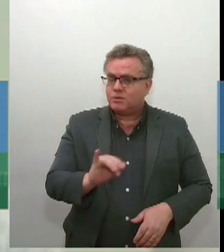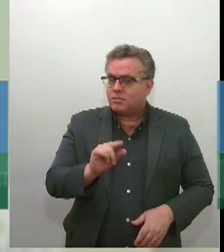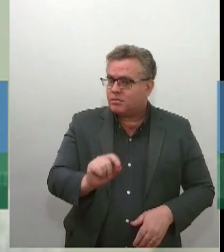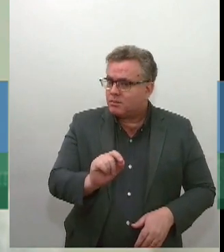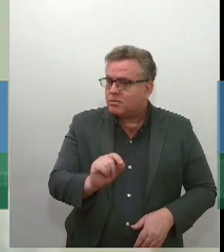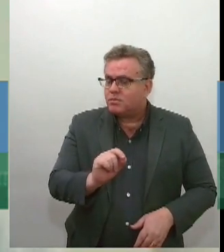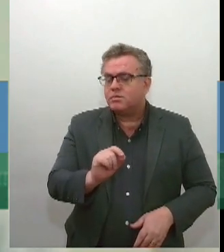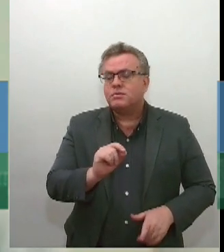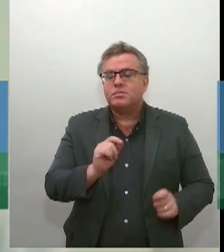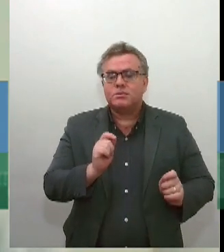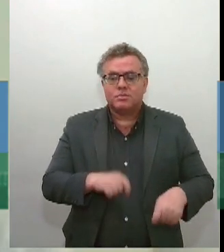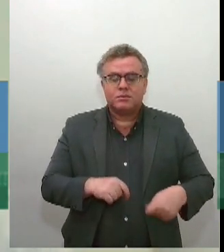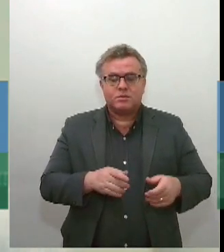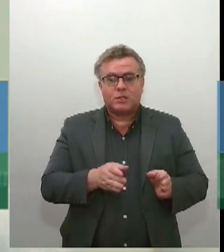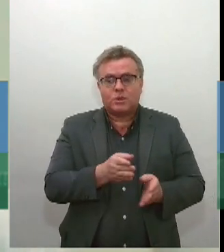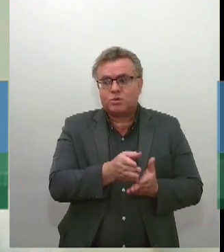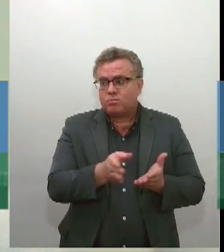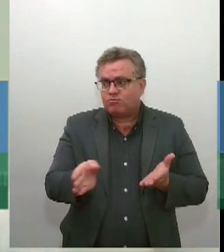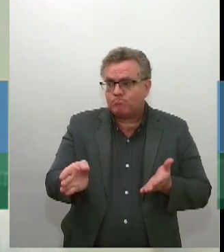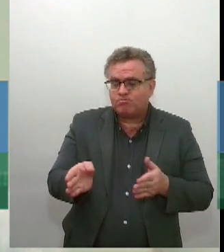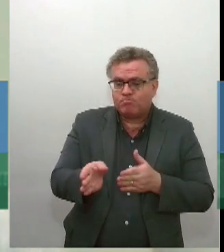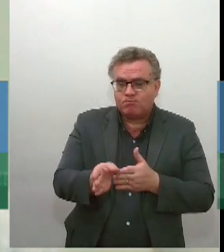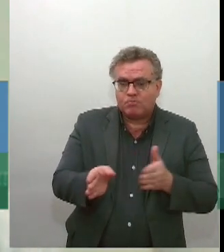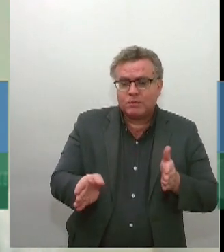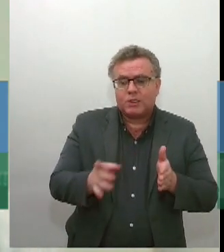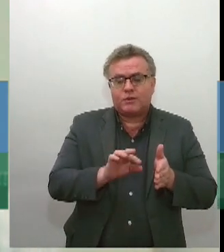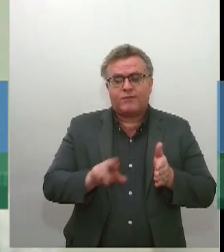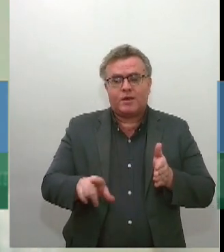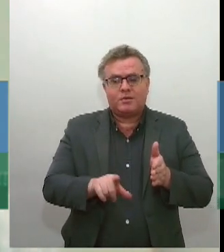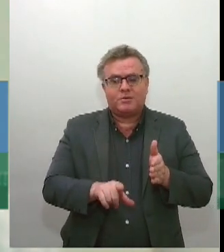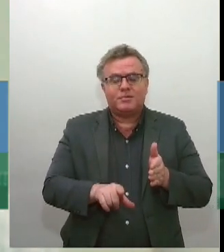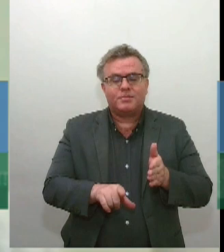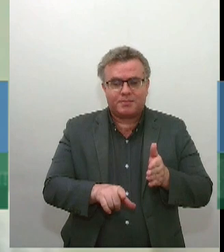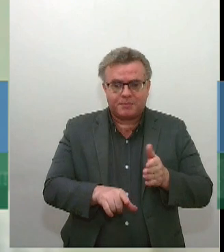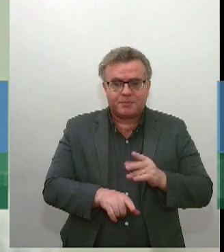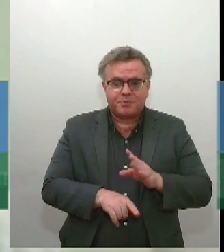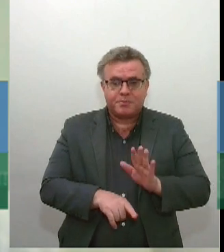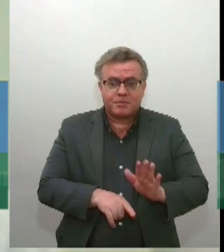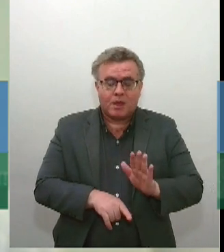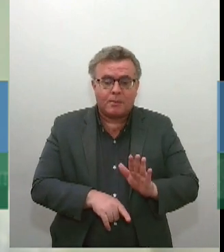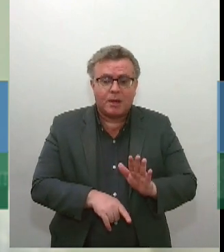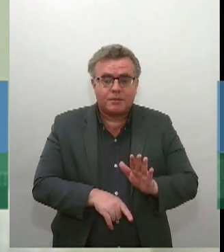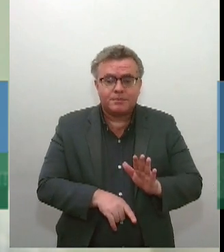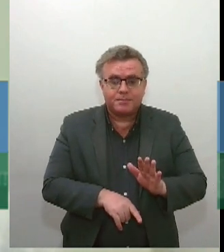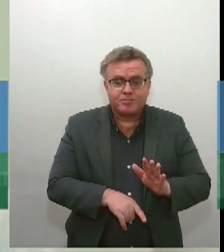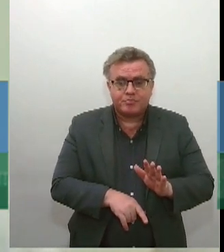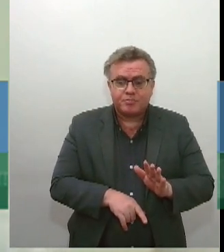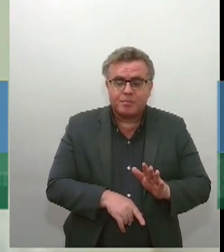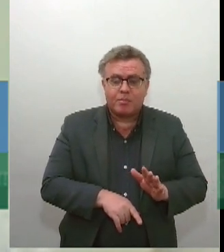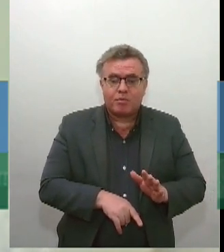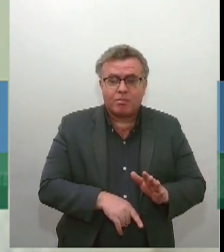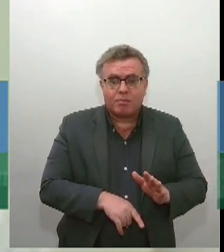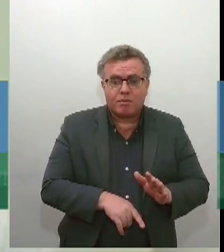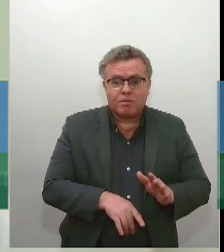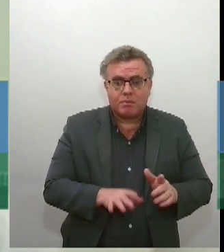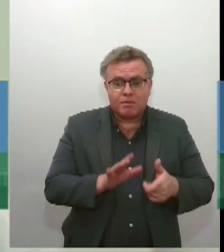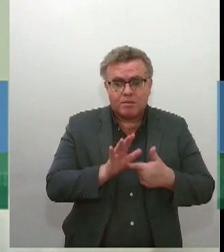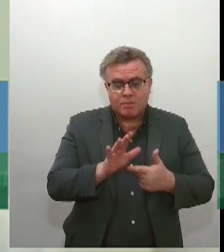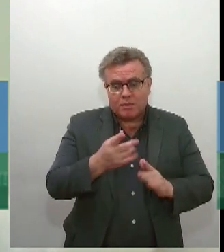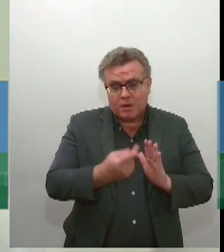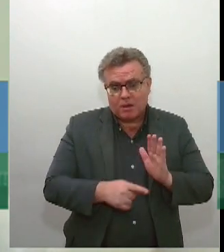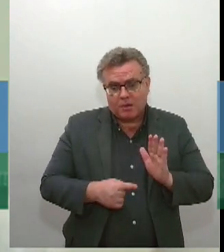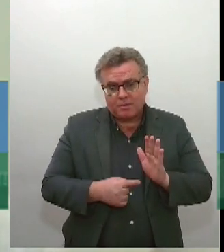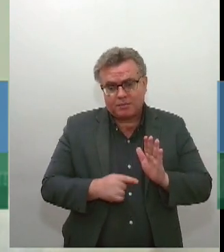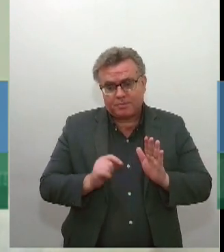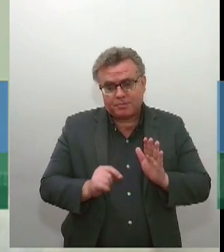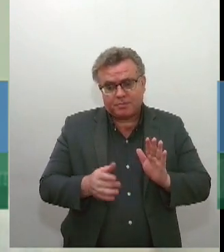direções. E o que a gente tem dentro desse dispositivo, desse projeto? Primeiro, é uma proposta de